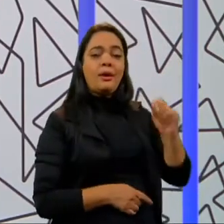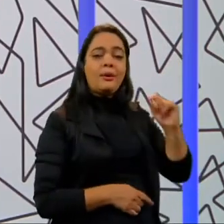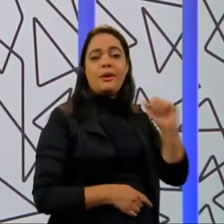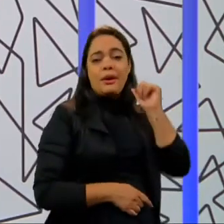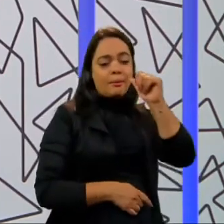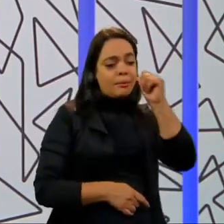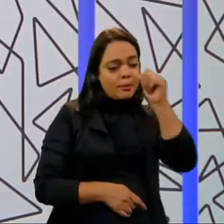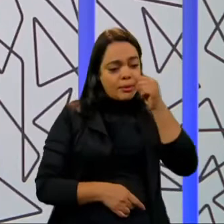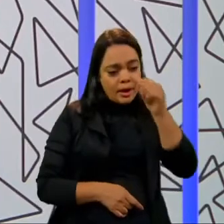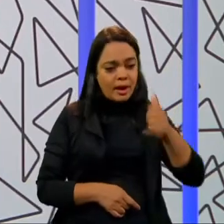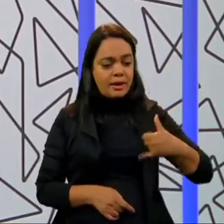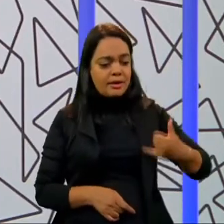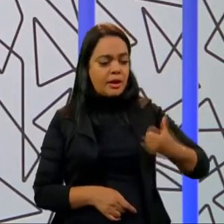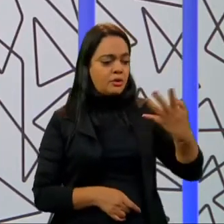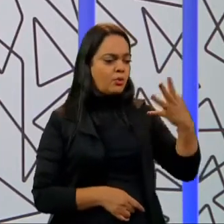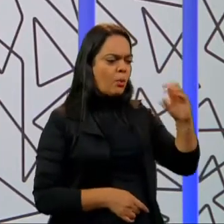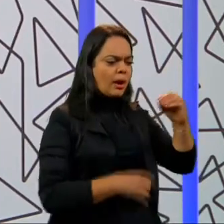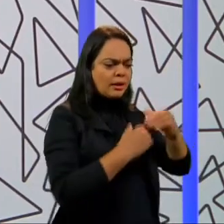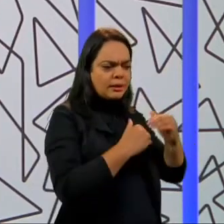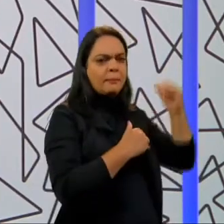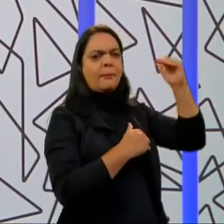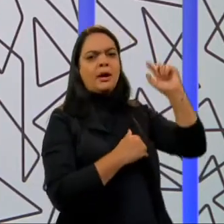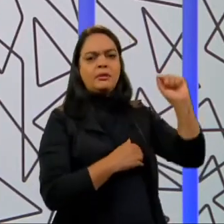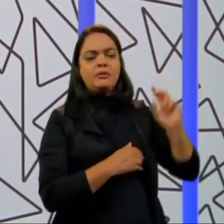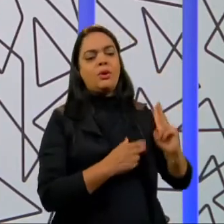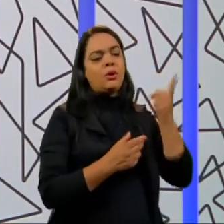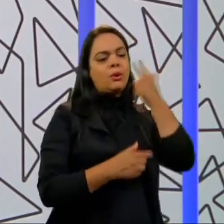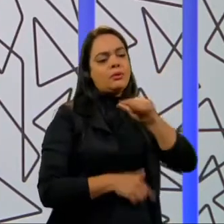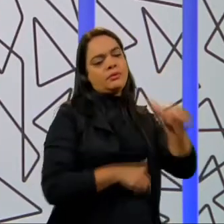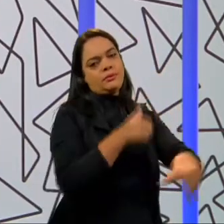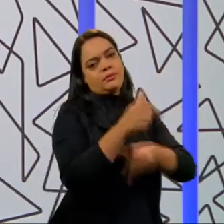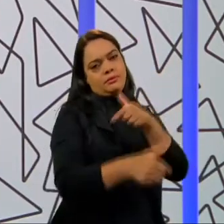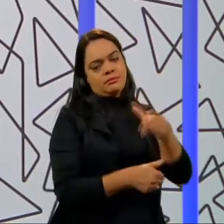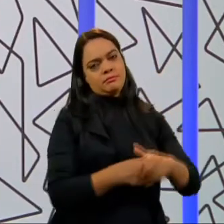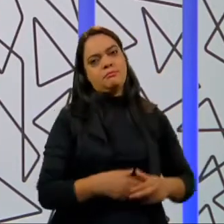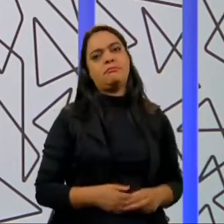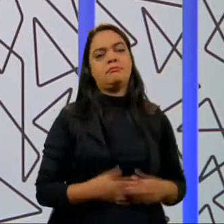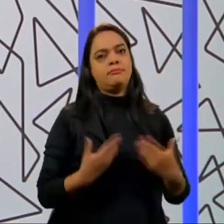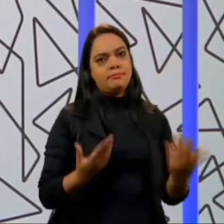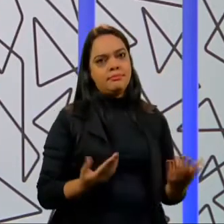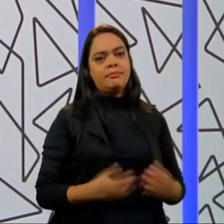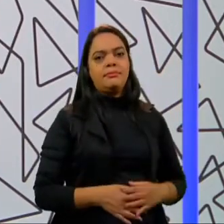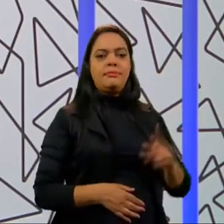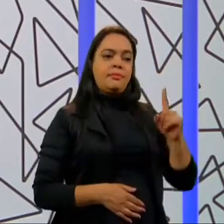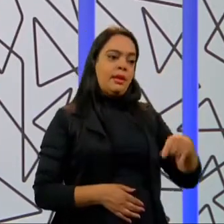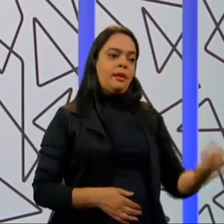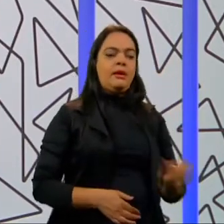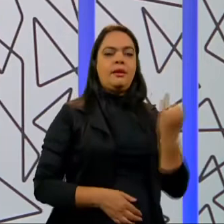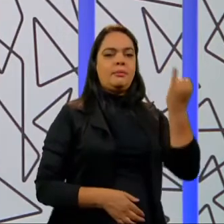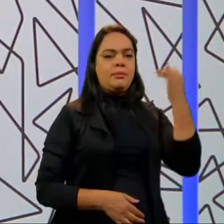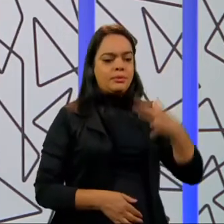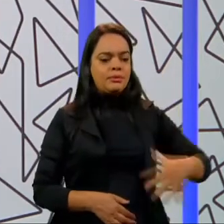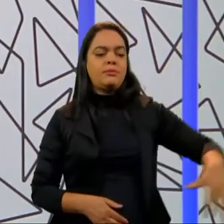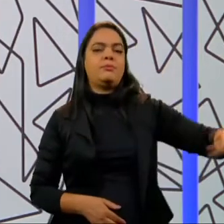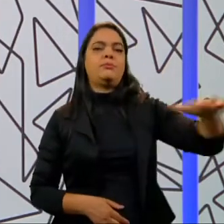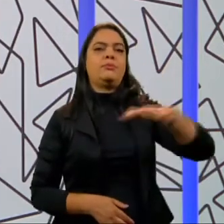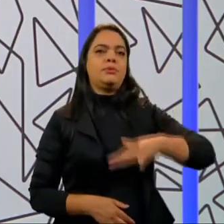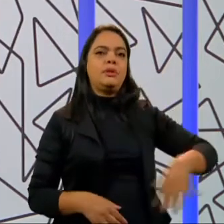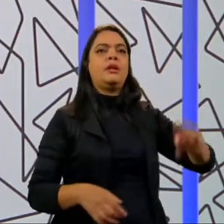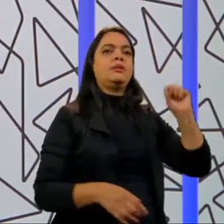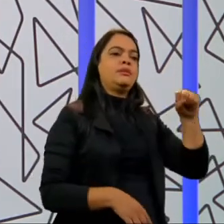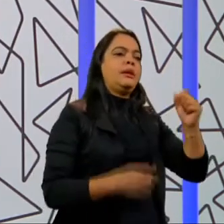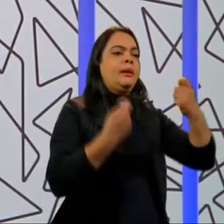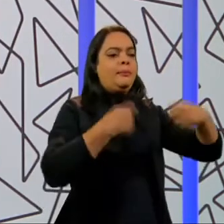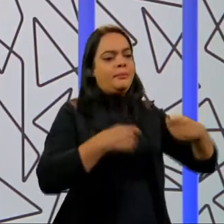anos para cima, têm se inserido dentro do mercado de trabalho. Então, acho que a questão é essa, ele é vital para a sociedade e precisa de ser